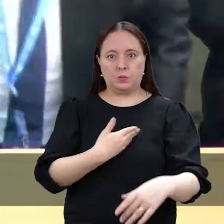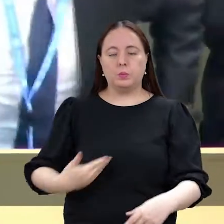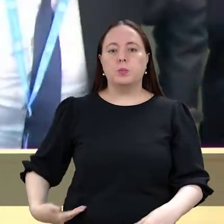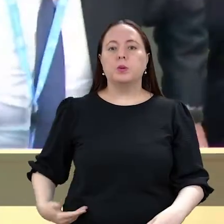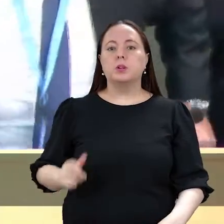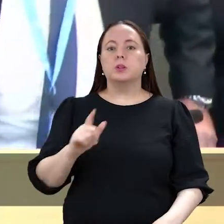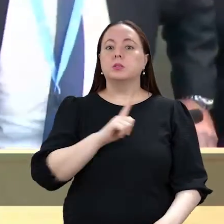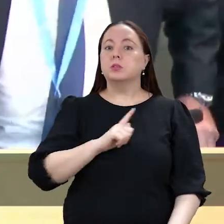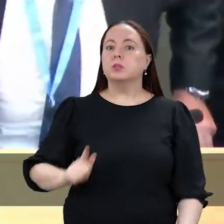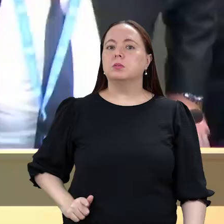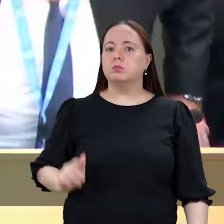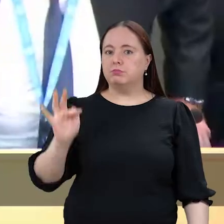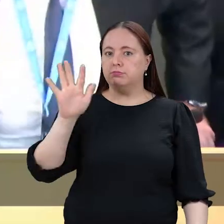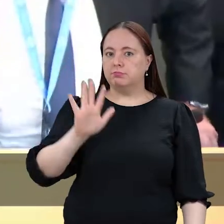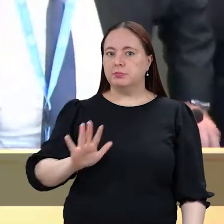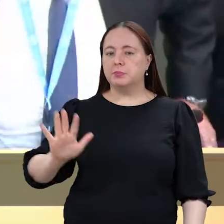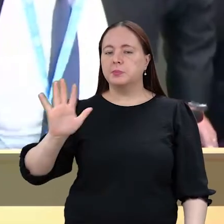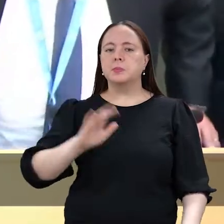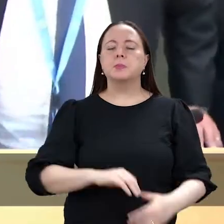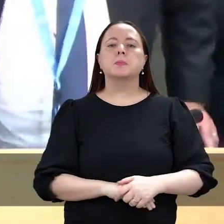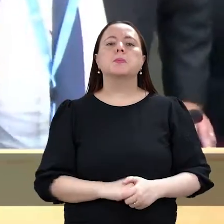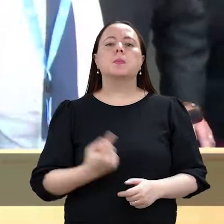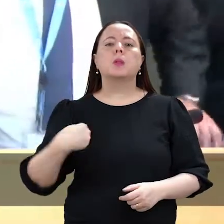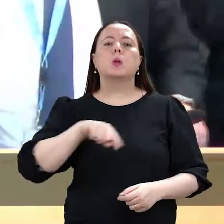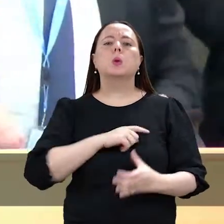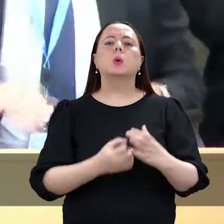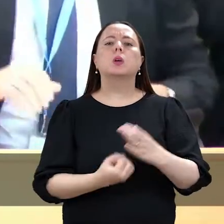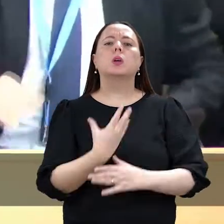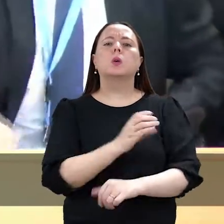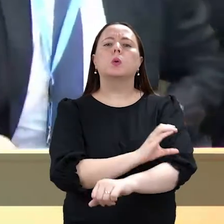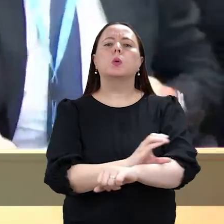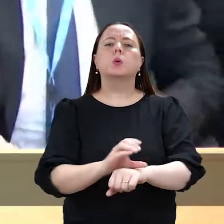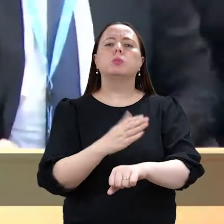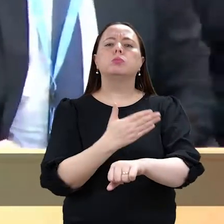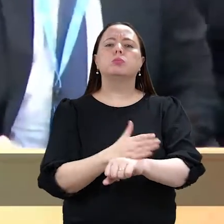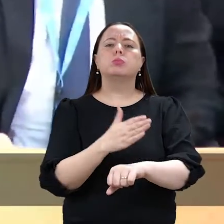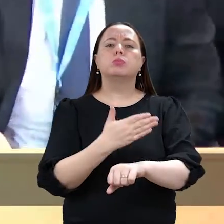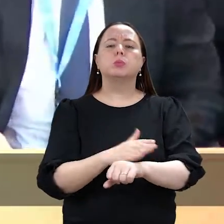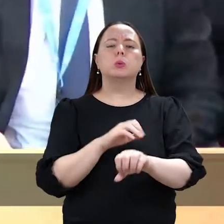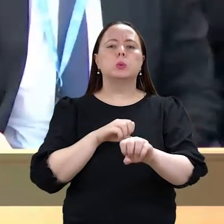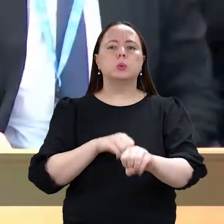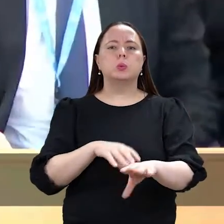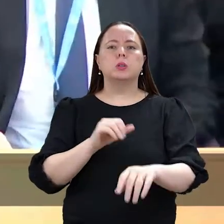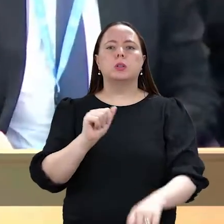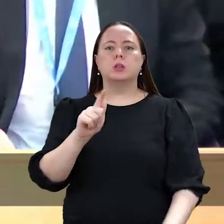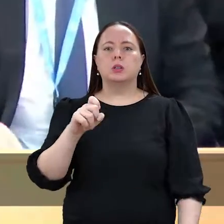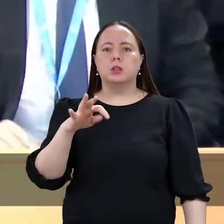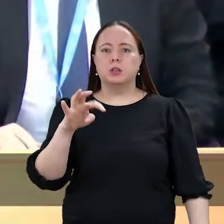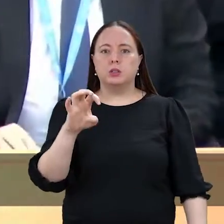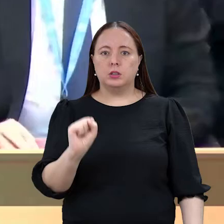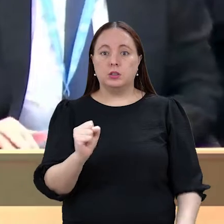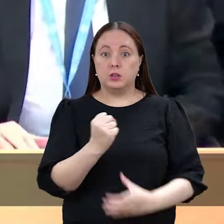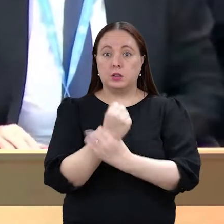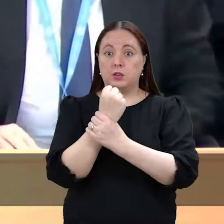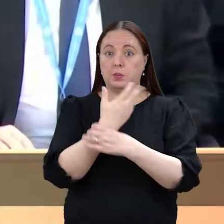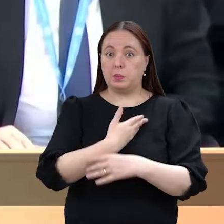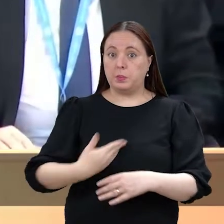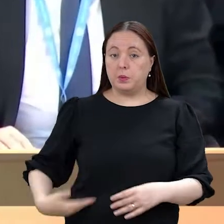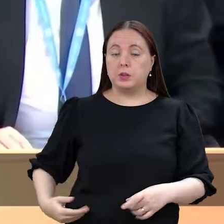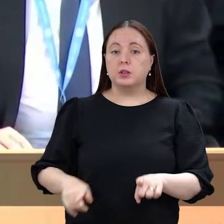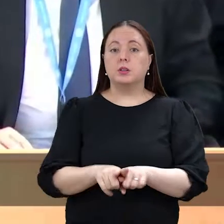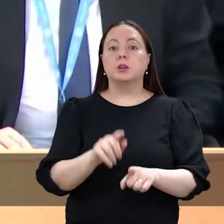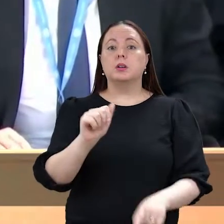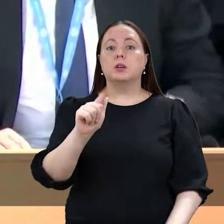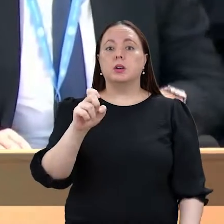Administração Pública Federal. Criamos cursos de capacitação de agentes de segurança pública, de agentes